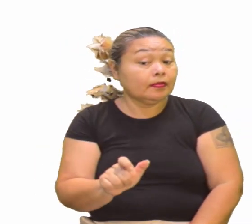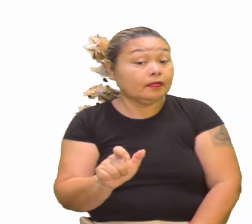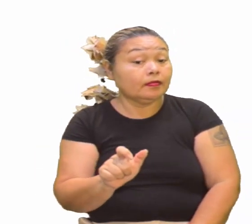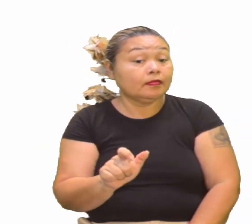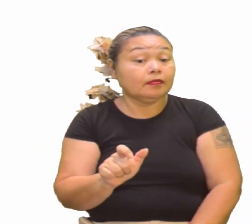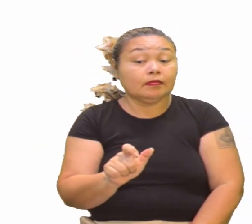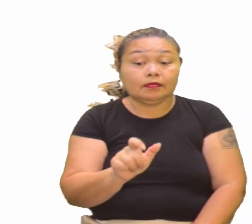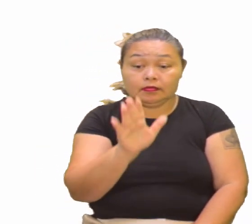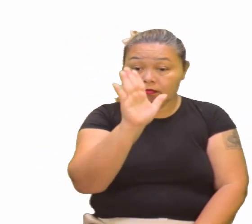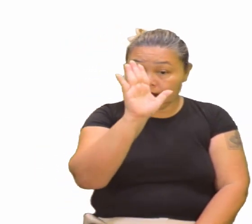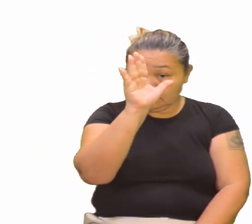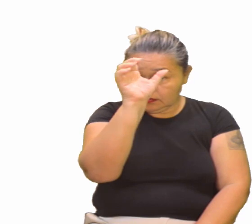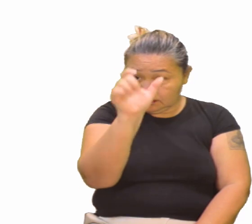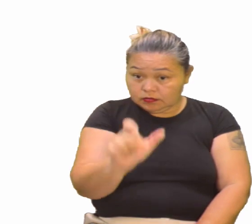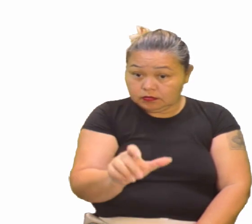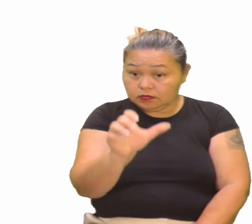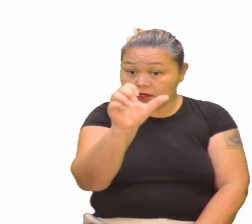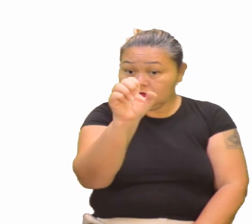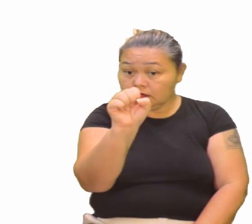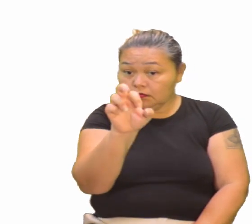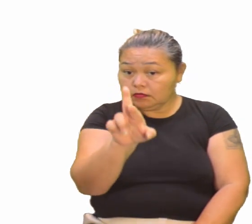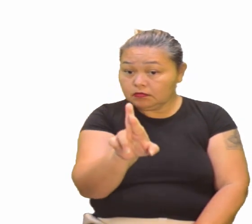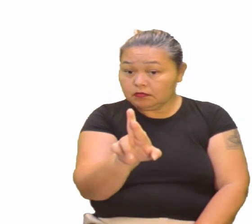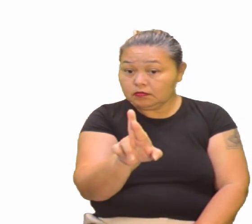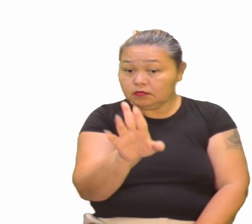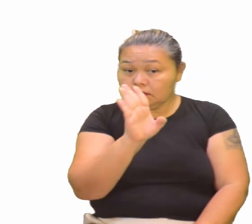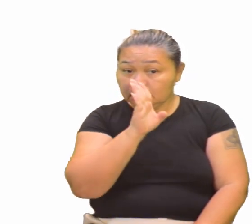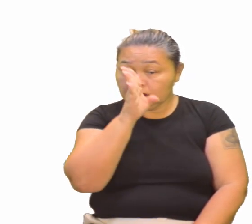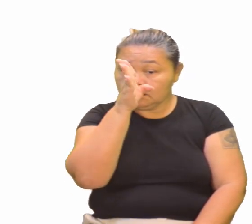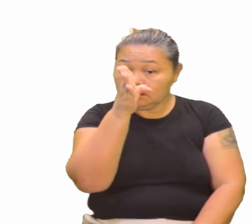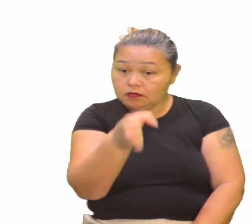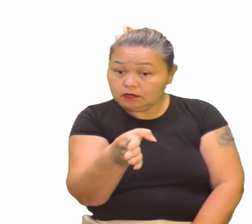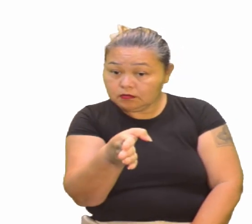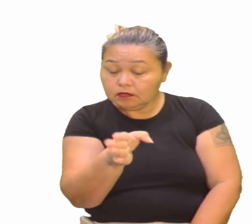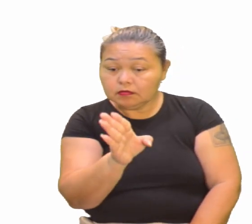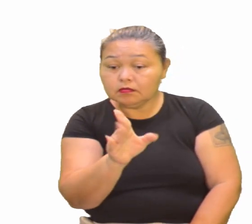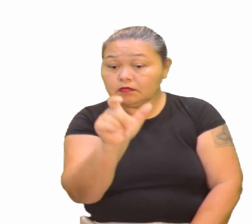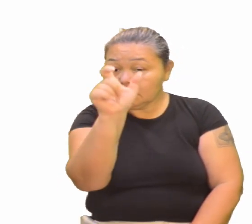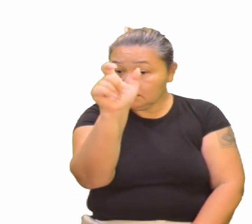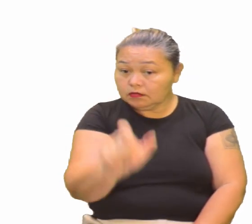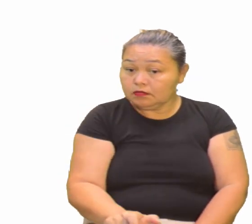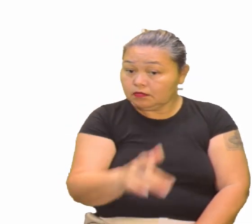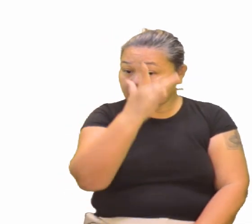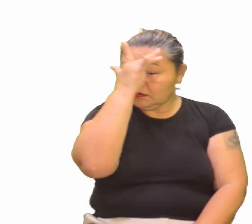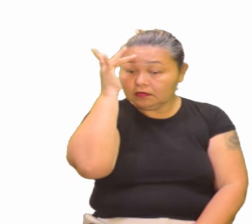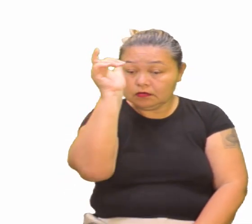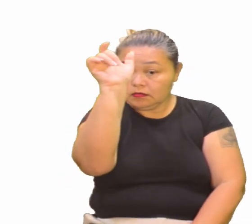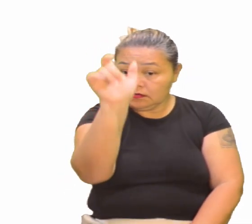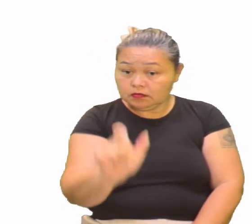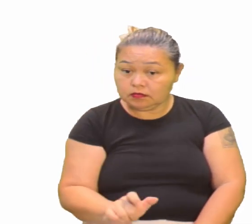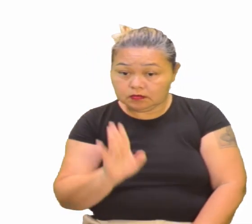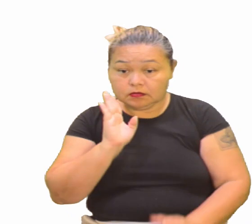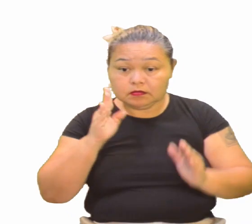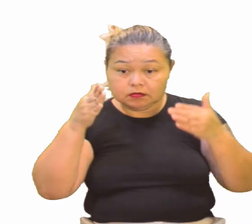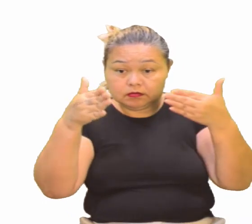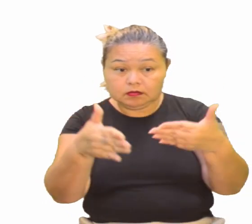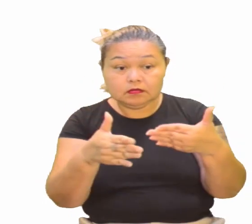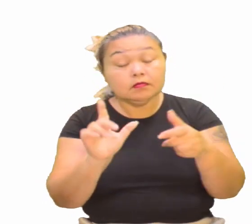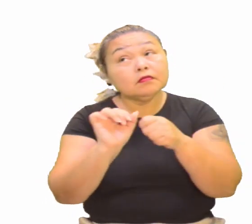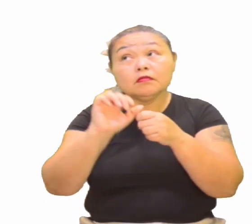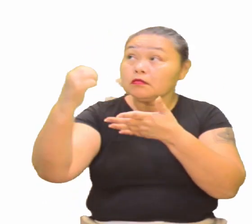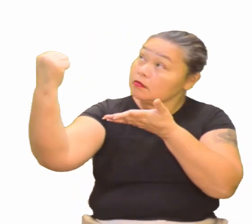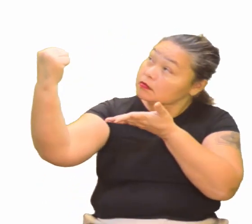é um ser, um um centro, ou seja, uma pessoa no centro. Aí, surgiu o